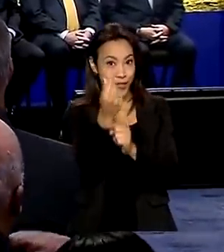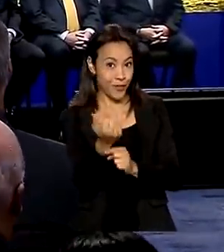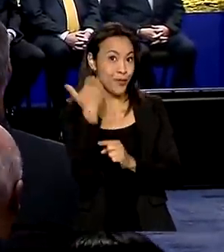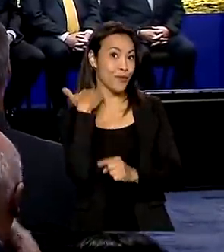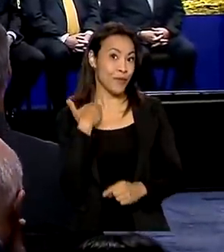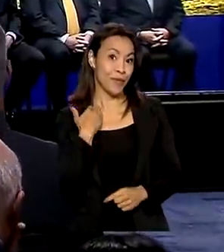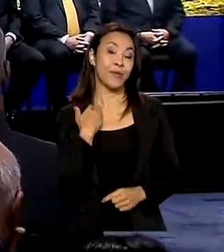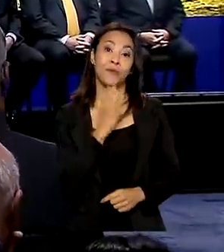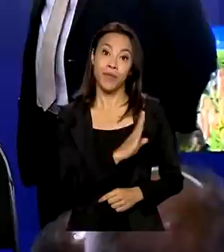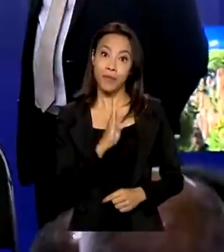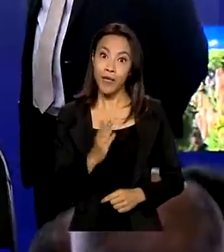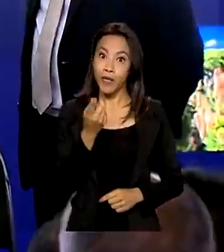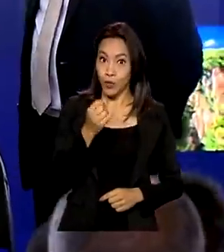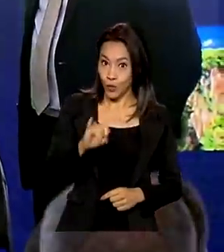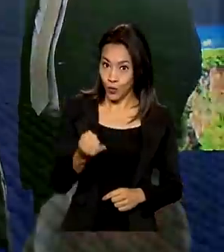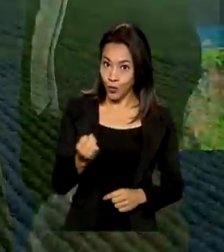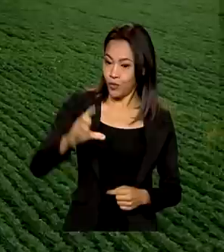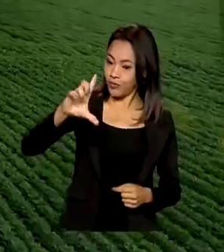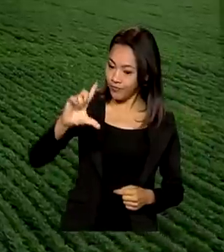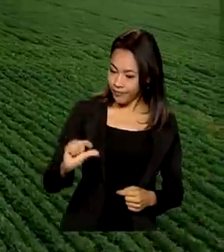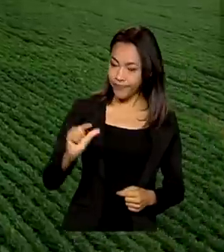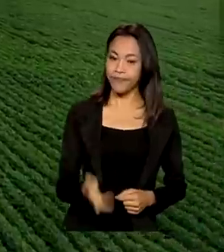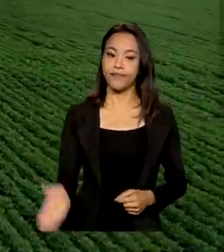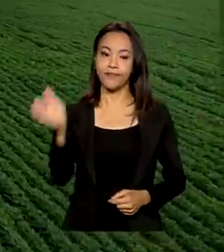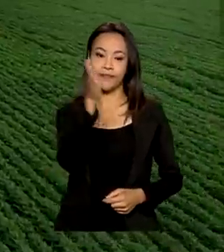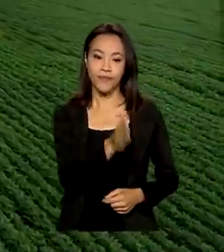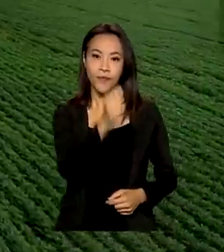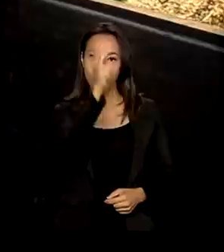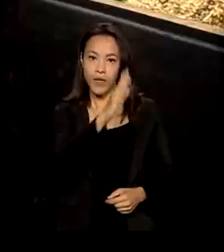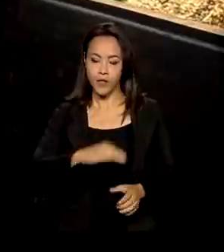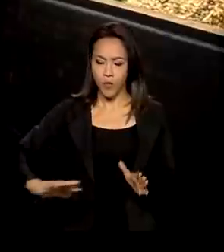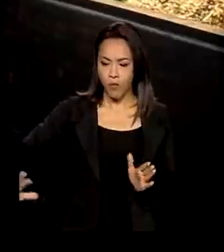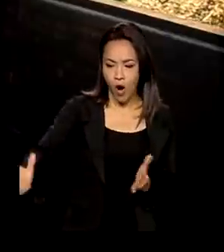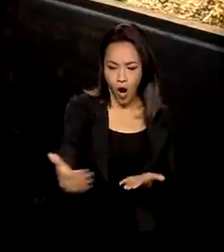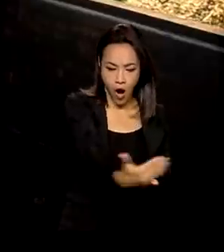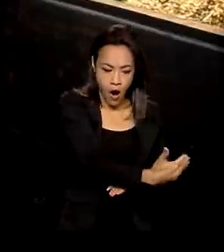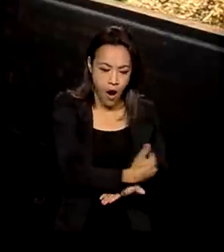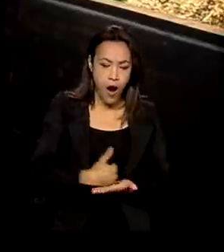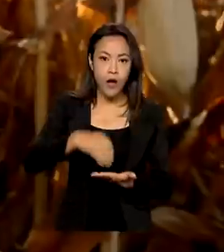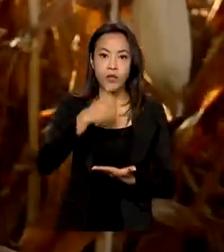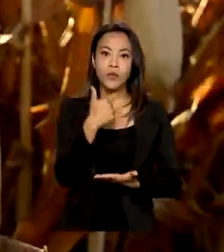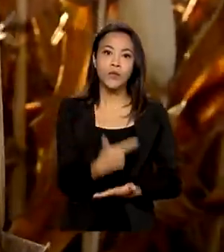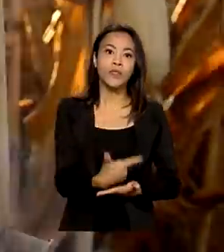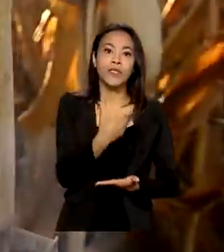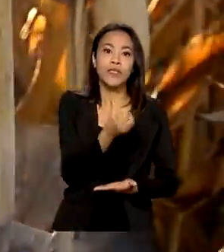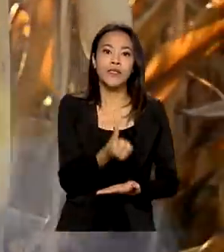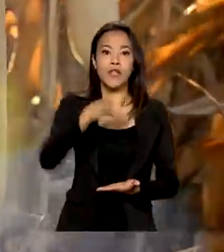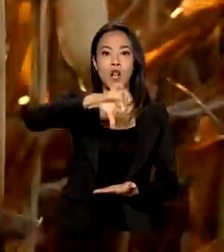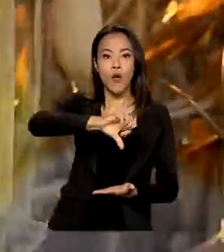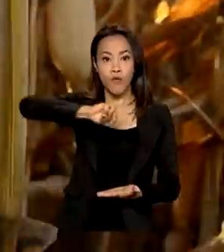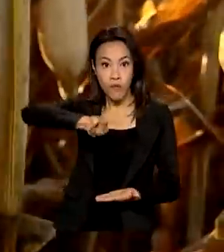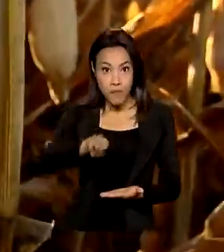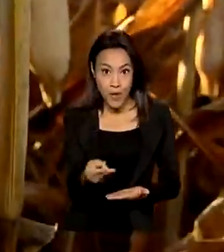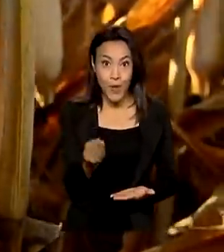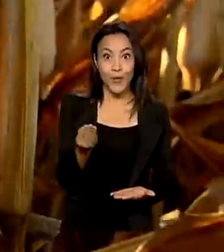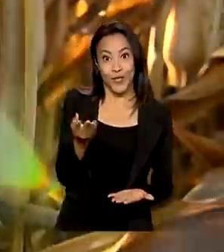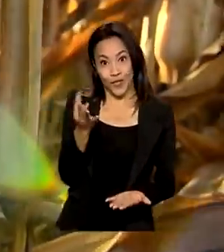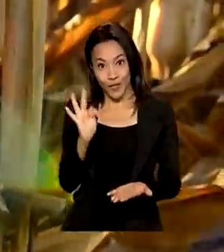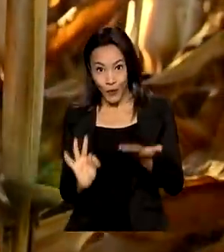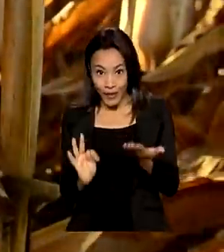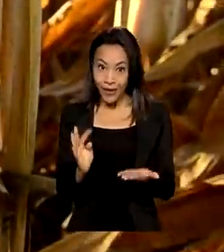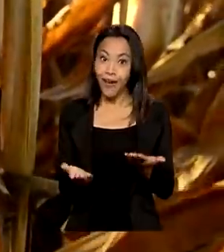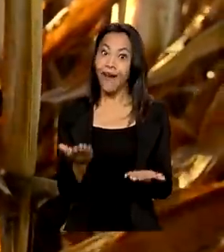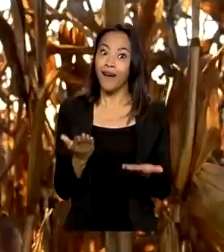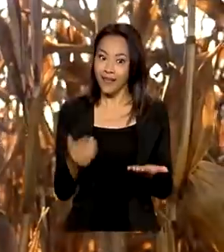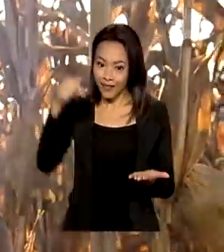com juros mais baixos. Brasil deve colher mais de 269 milhões de toneladas de grãos nesta